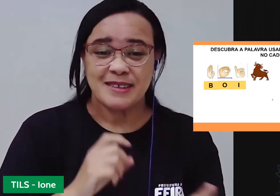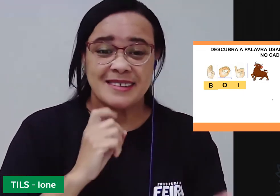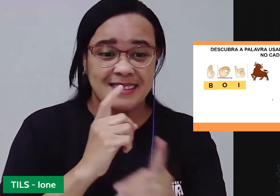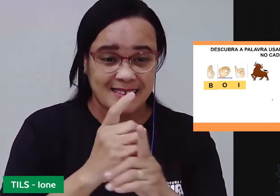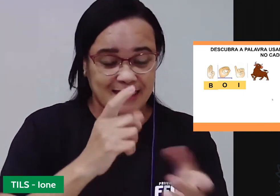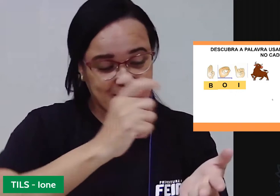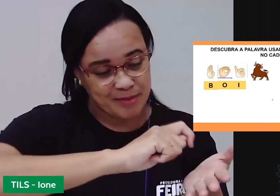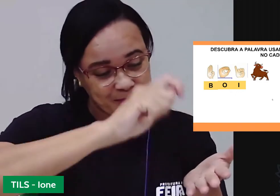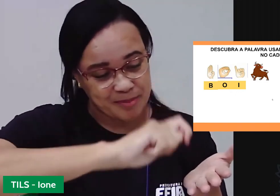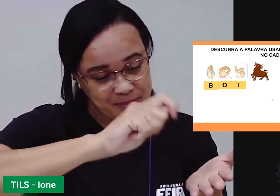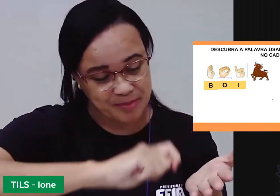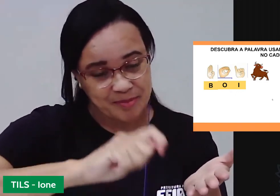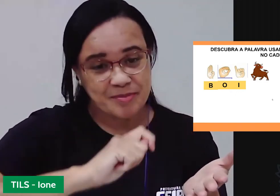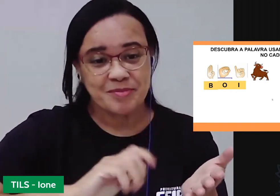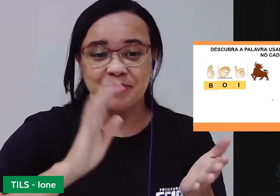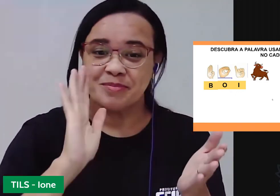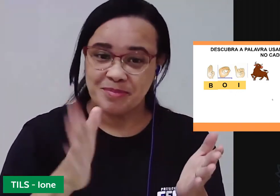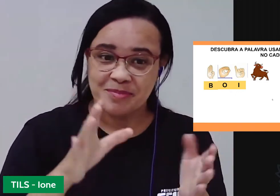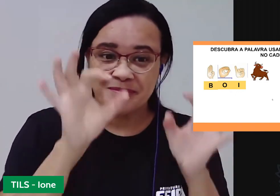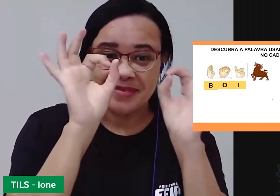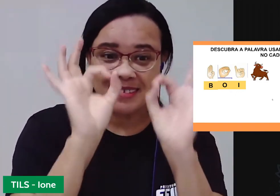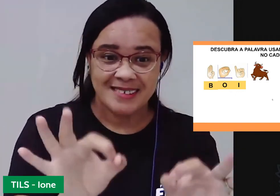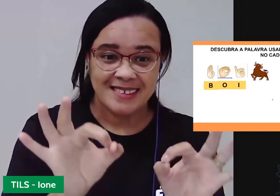acertou. Muito bem.